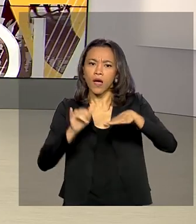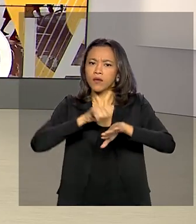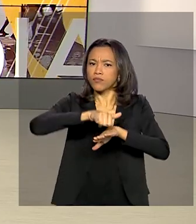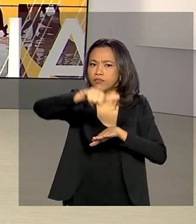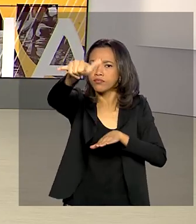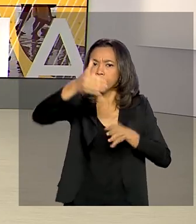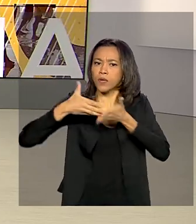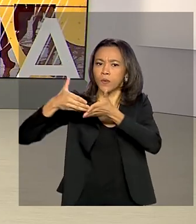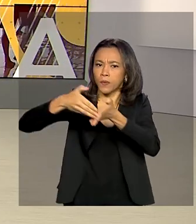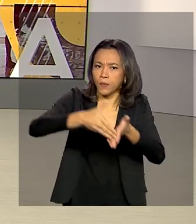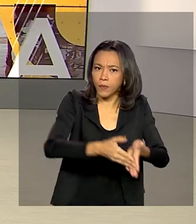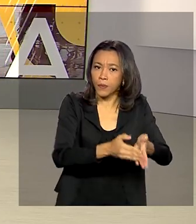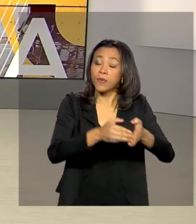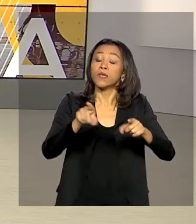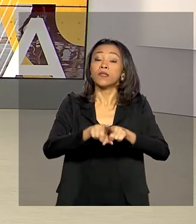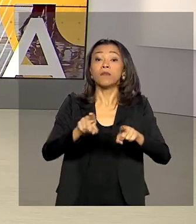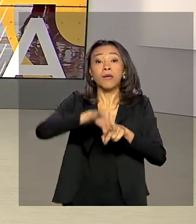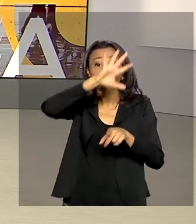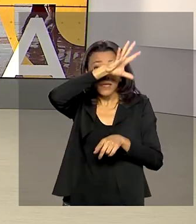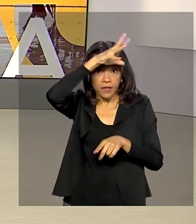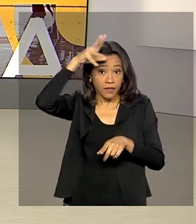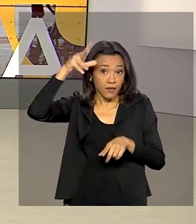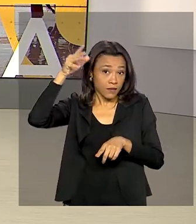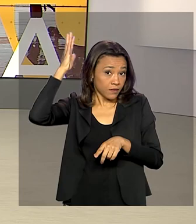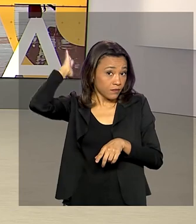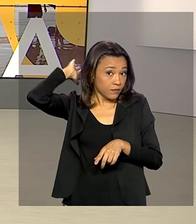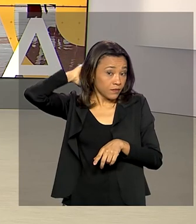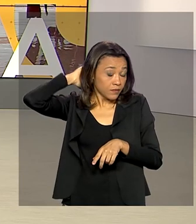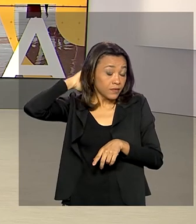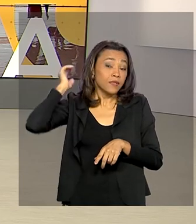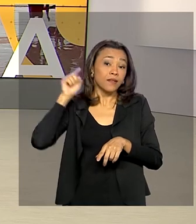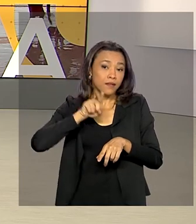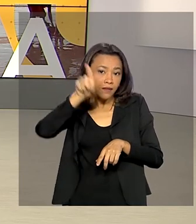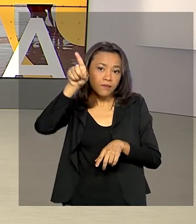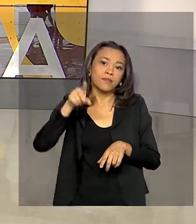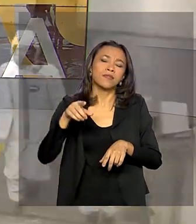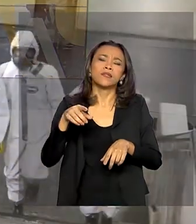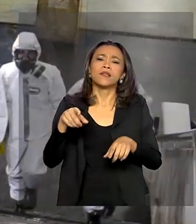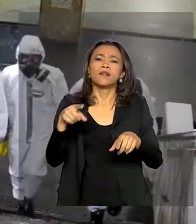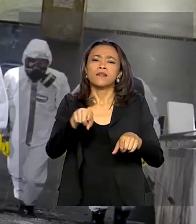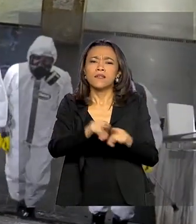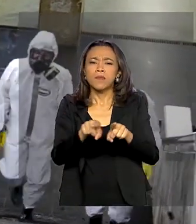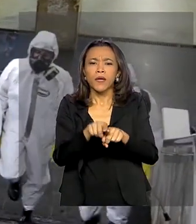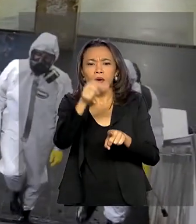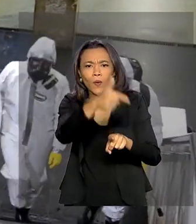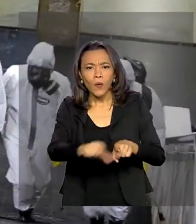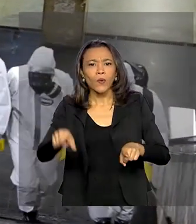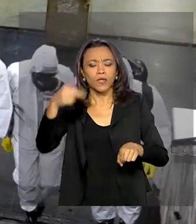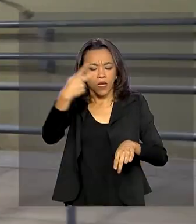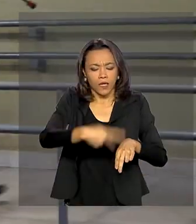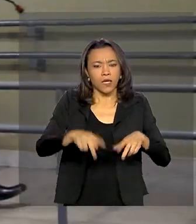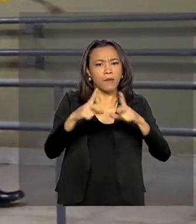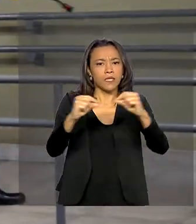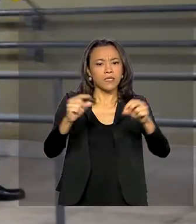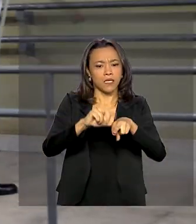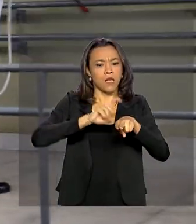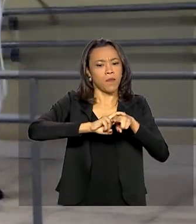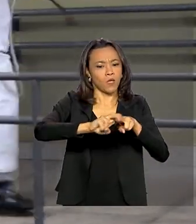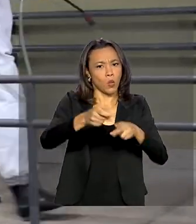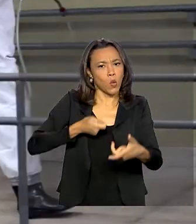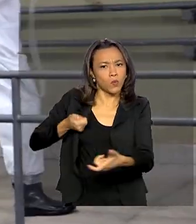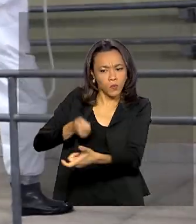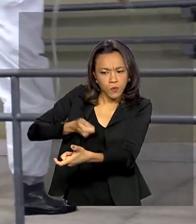aeroportuário de Belém e em três estações do BRT no Rio de Janeiro. A estação central do metrô aqui em Brasília também